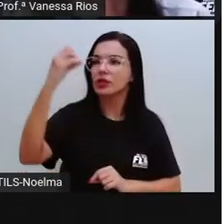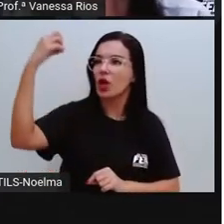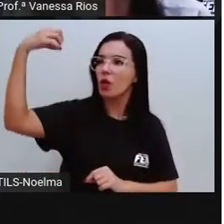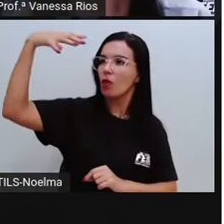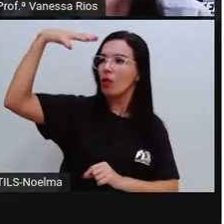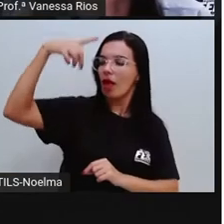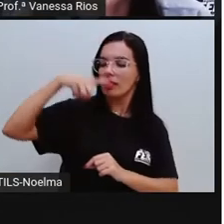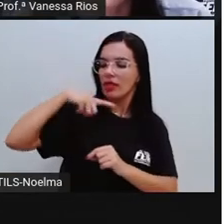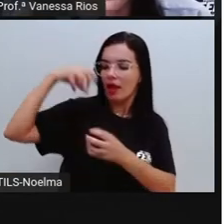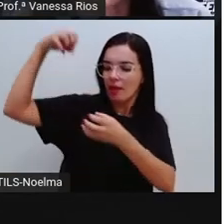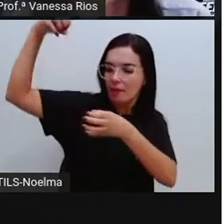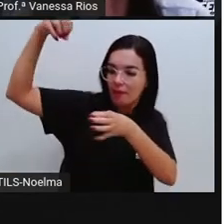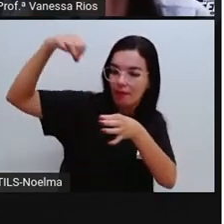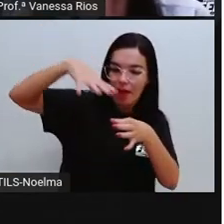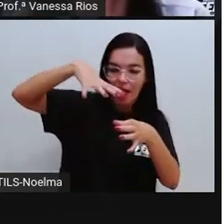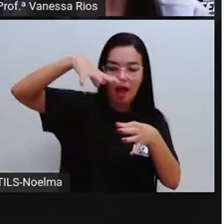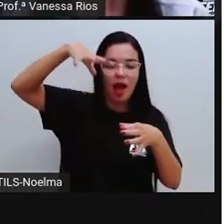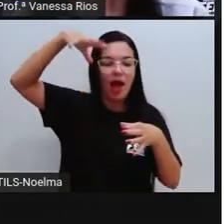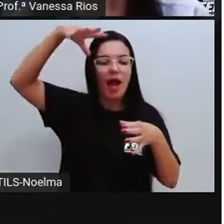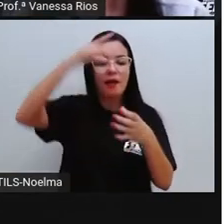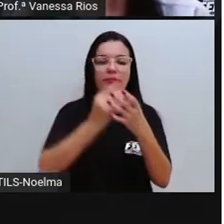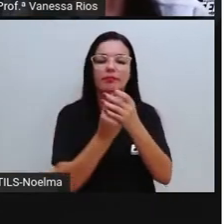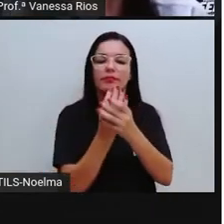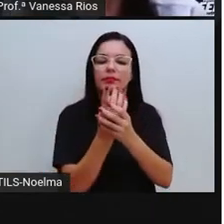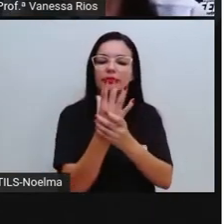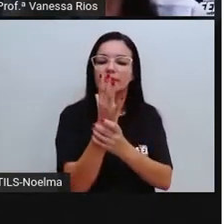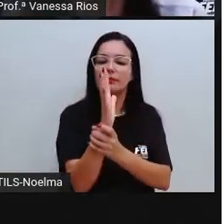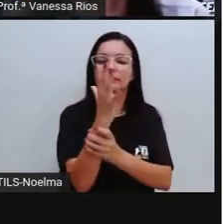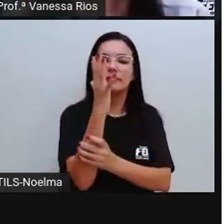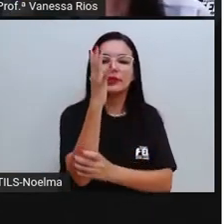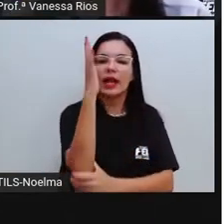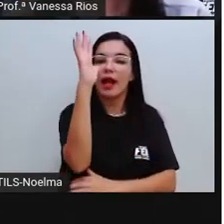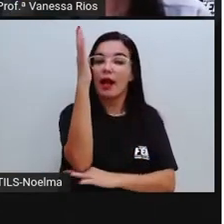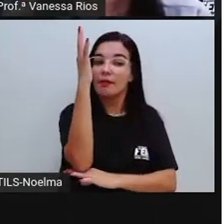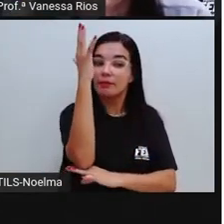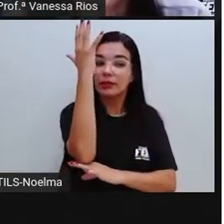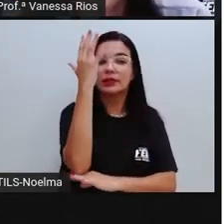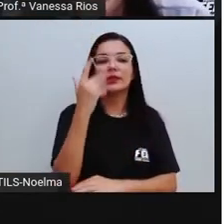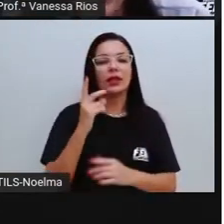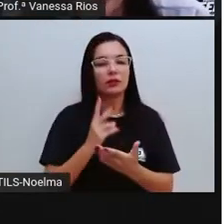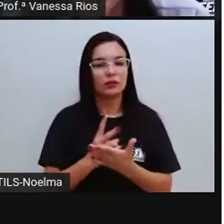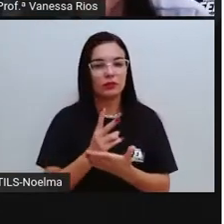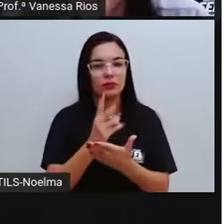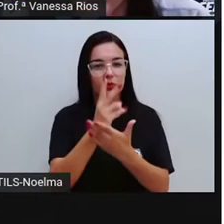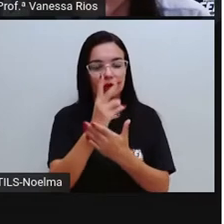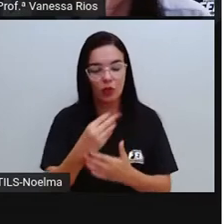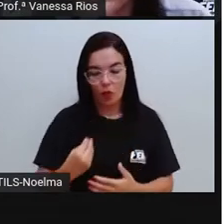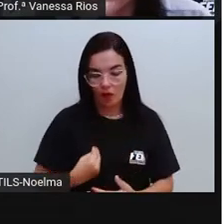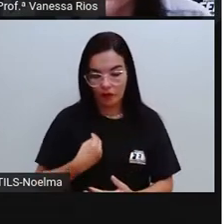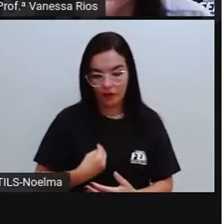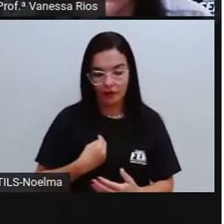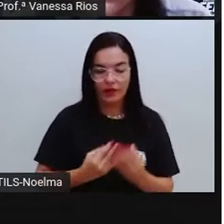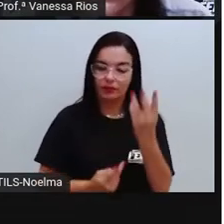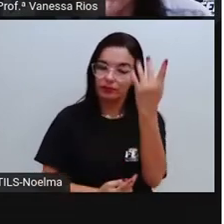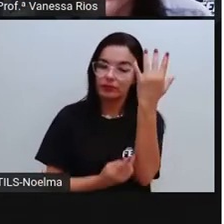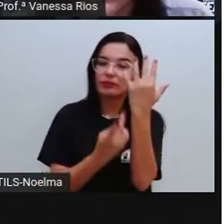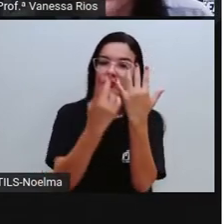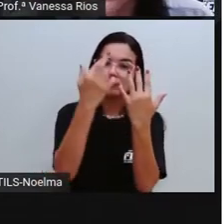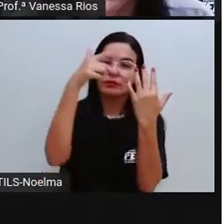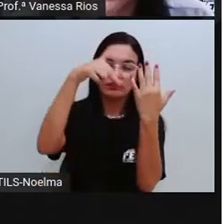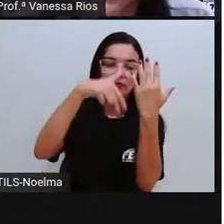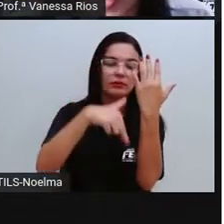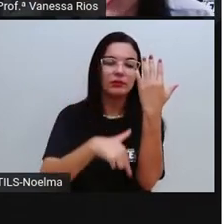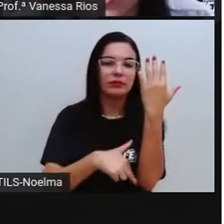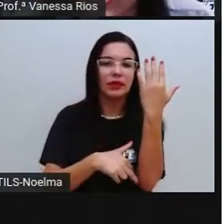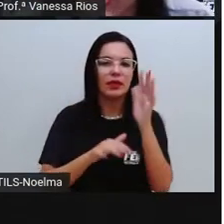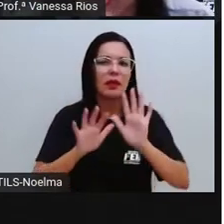recebe aí nos raios solares, o processo de fotossíntese se complementa com outros elementos e acontece. Mas será